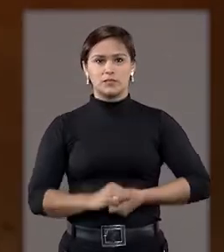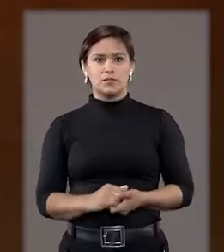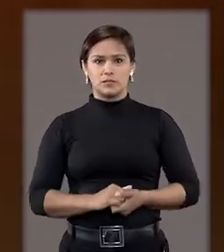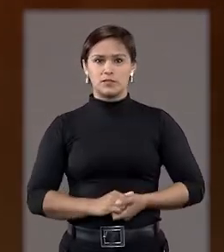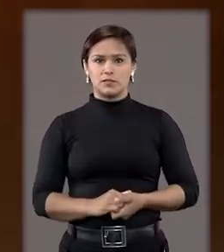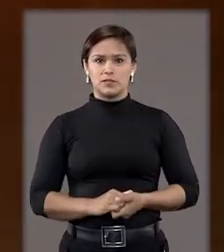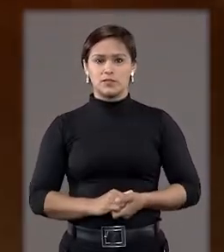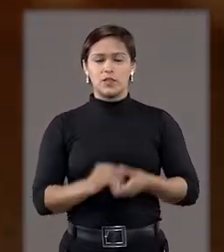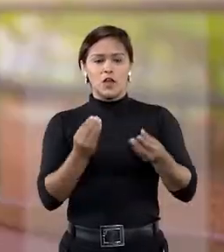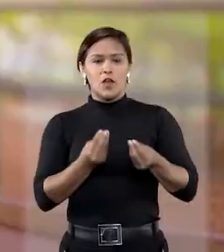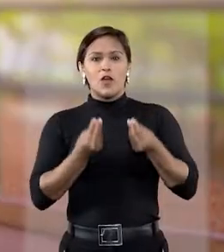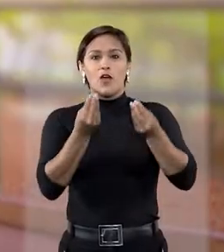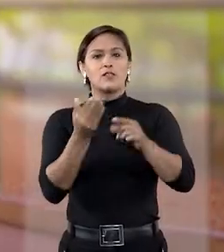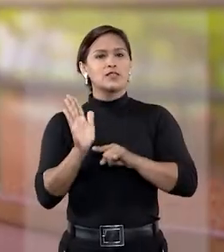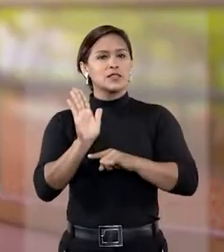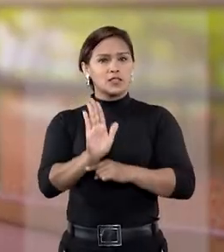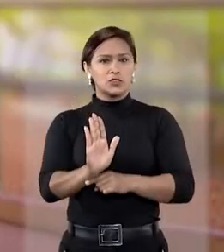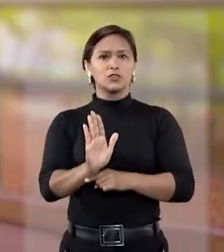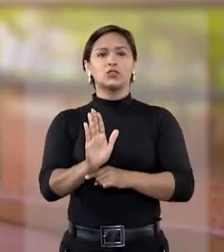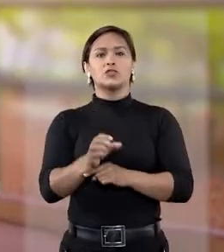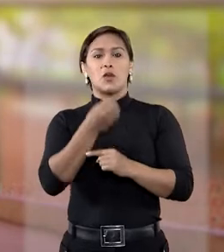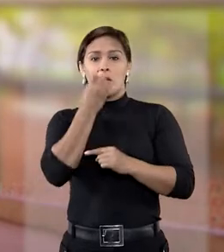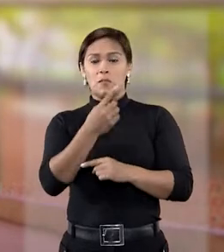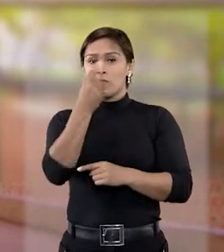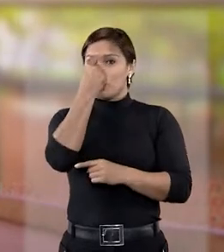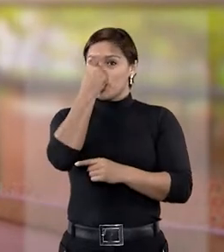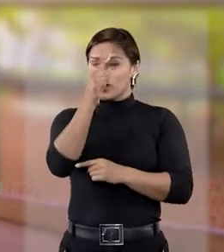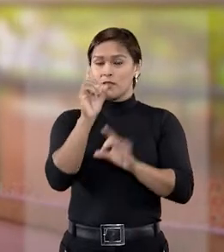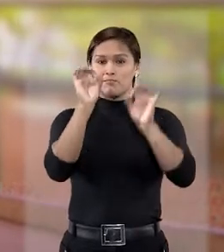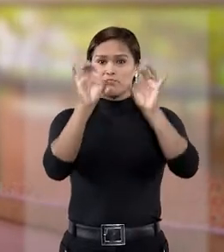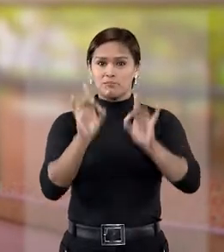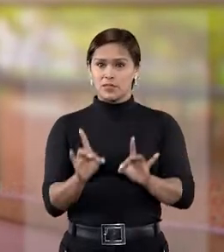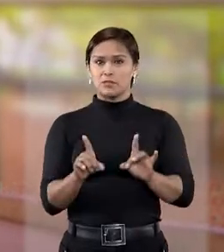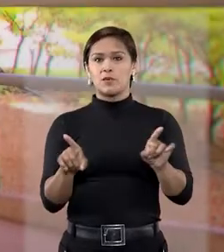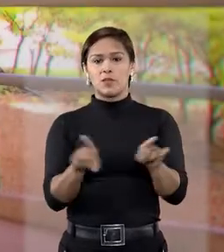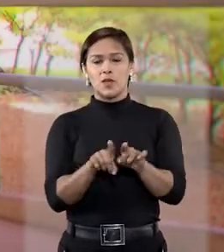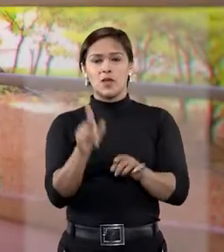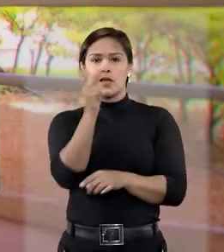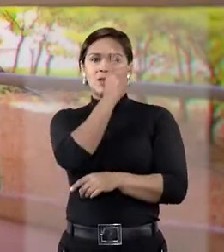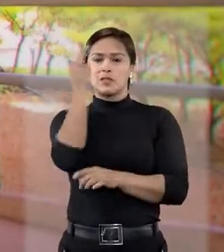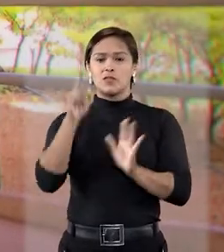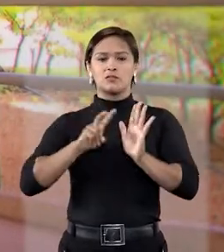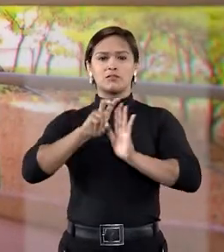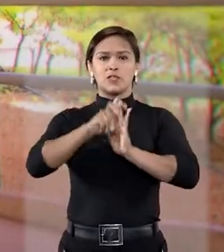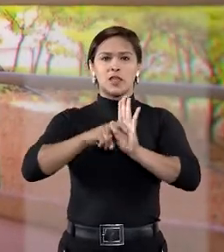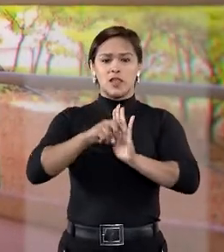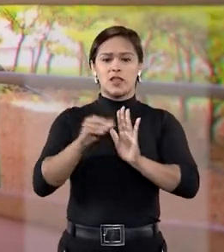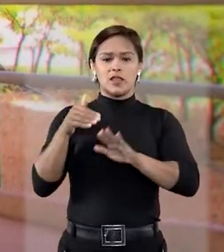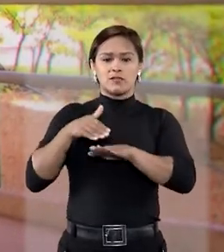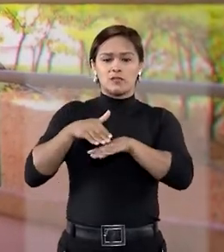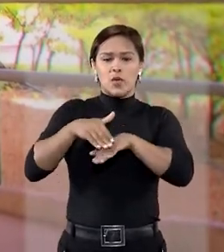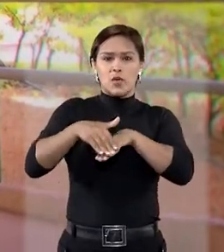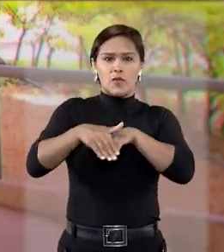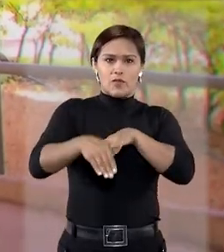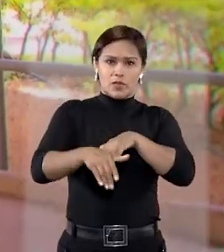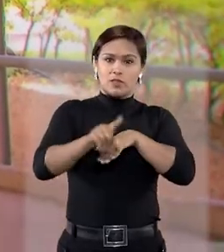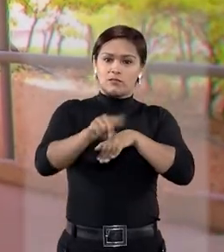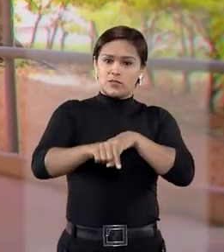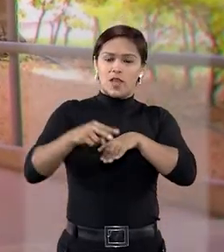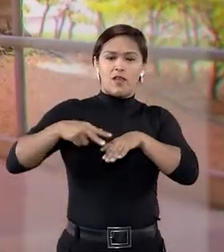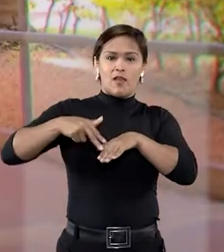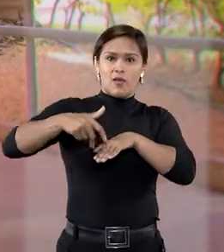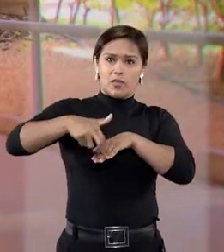reduzida. Oferecer ajuda é sempre uma boa ideia, principalmente quando a pessoa cadeirante tem que descer